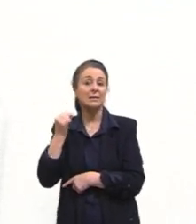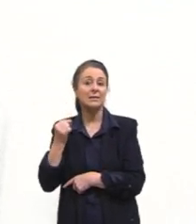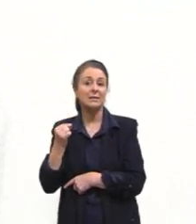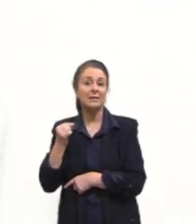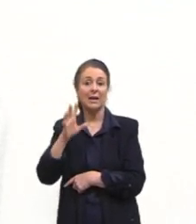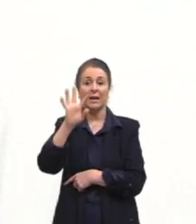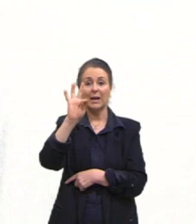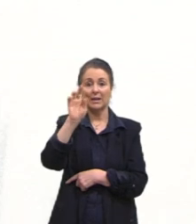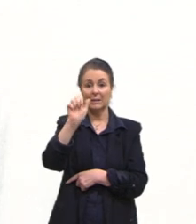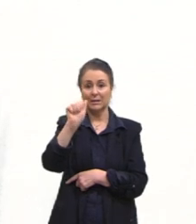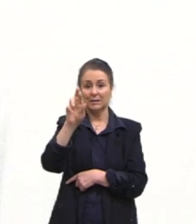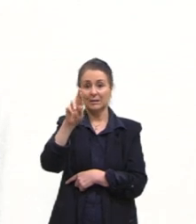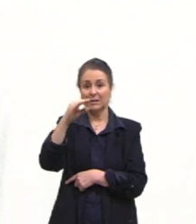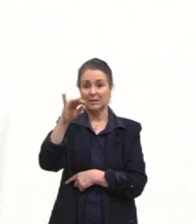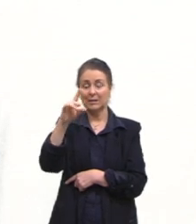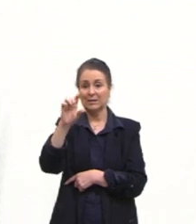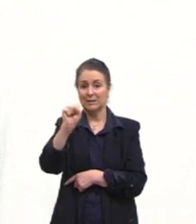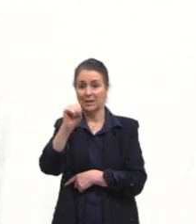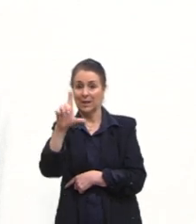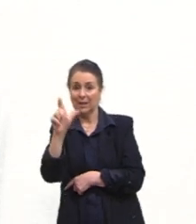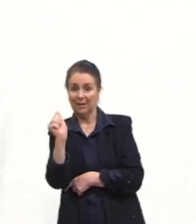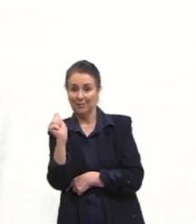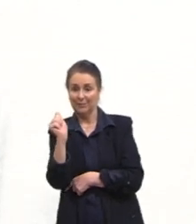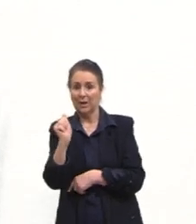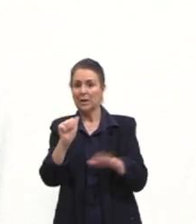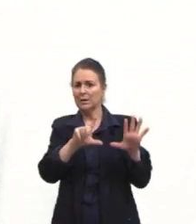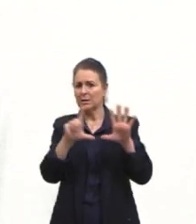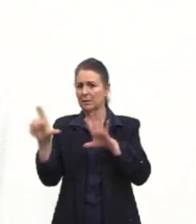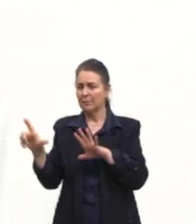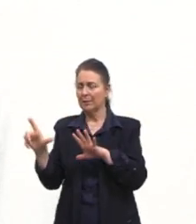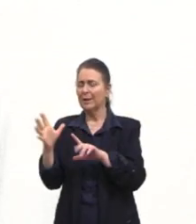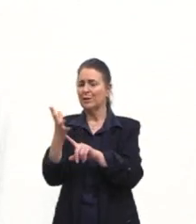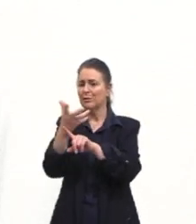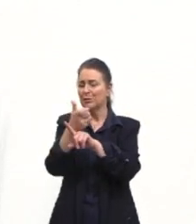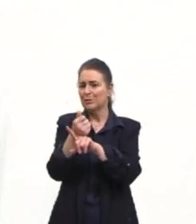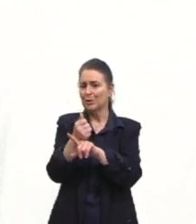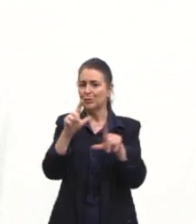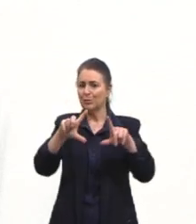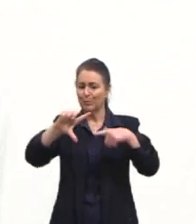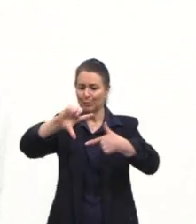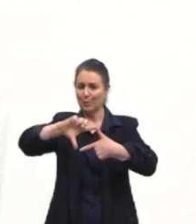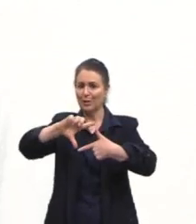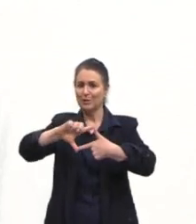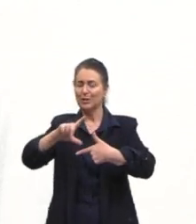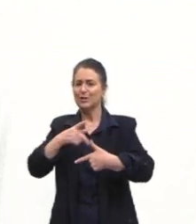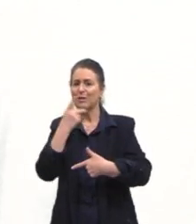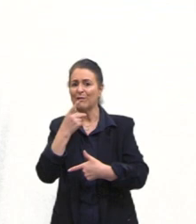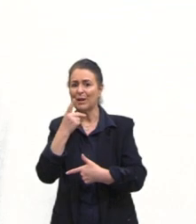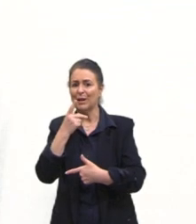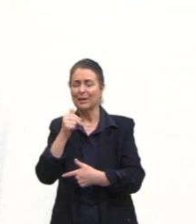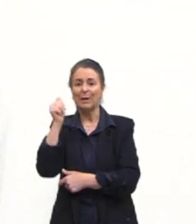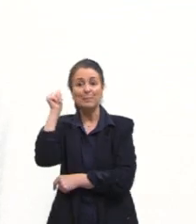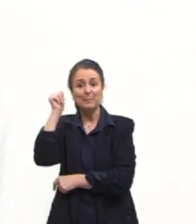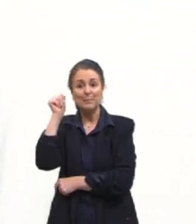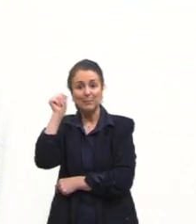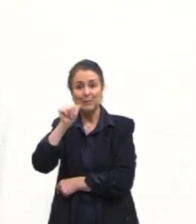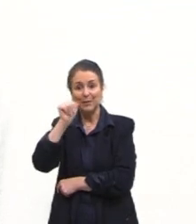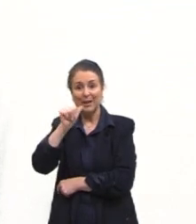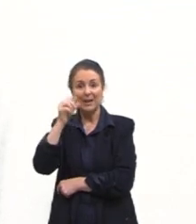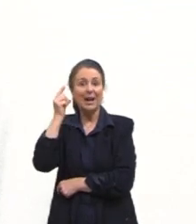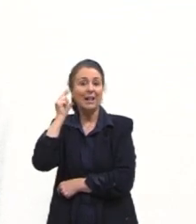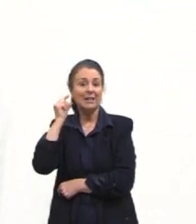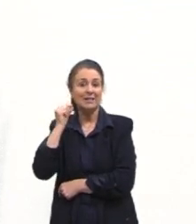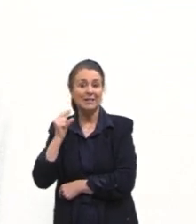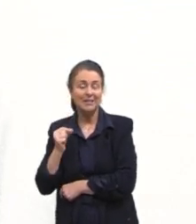fala da Semana de Arte Moderna, na escola, a galera já diz Tarsila do Amaral, lembra da Tarsila, da Bapuru. Então vamos lá, a Semana de Arte